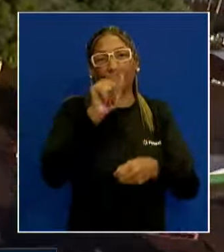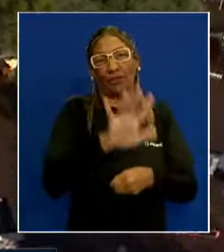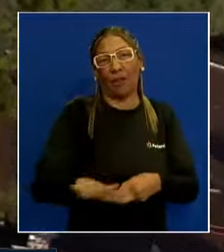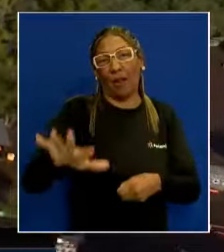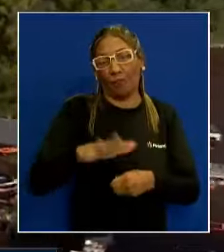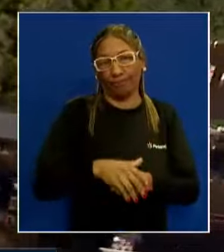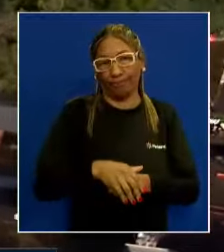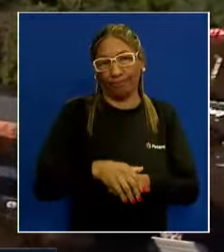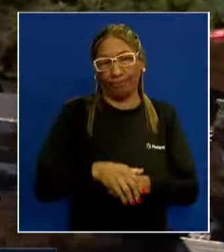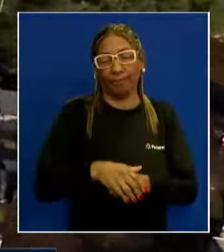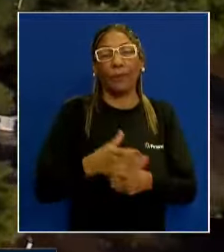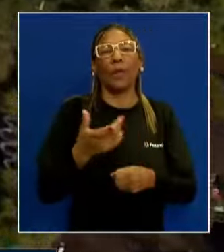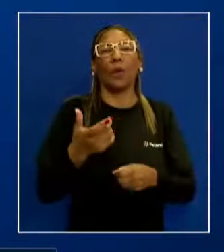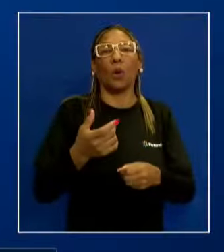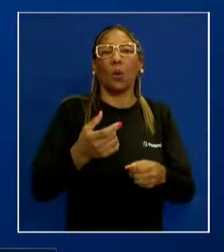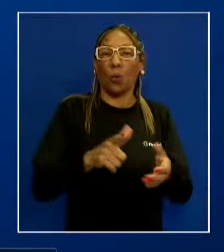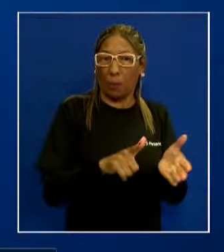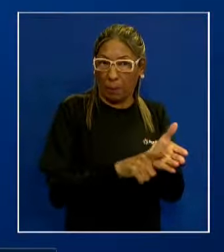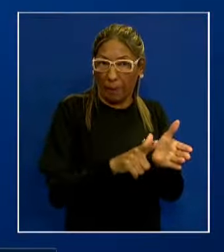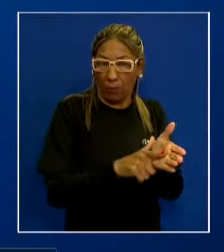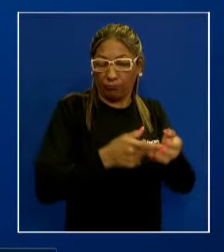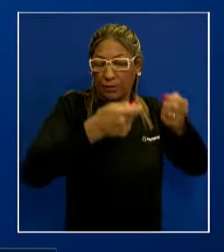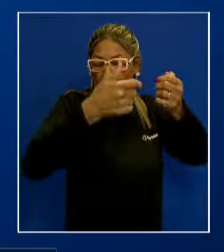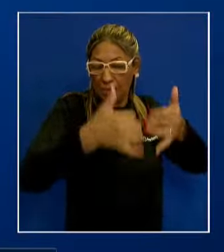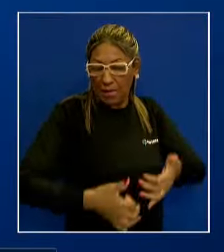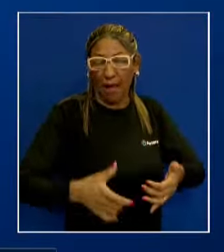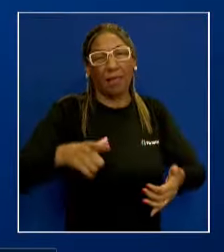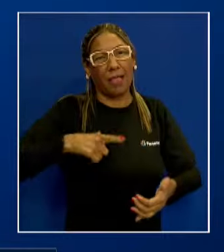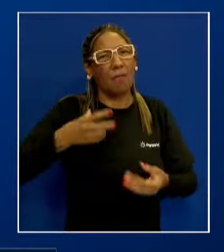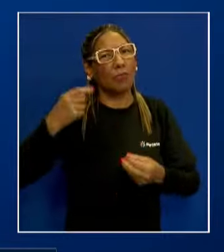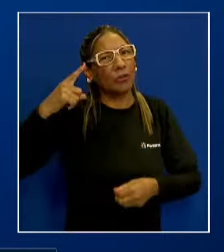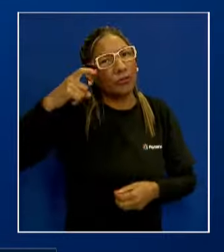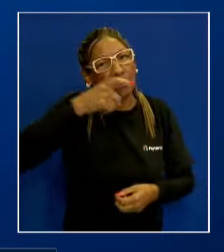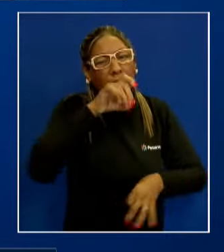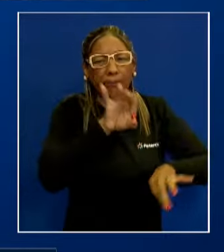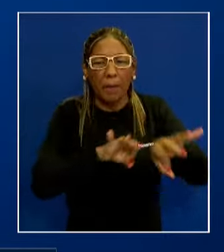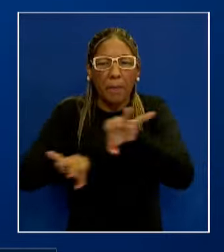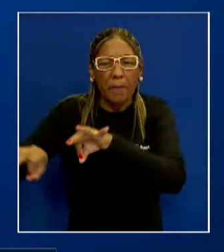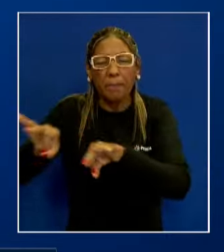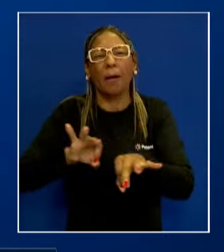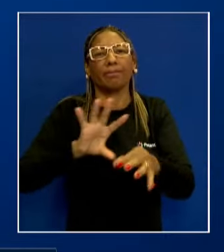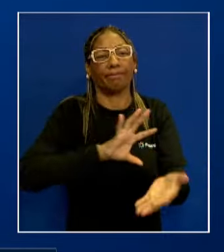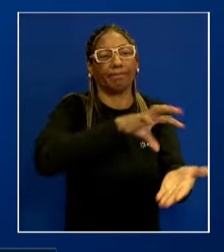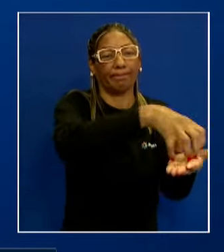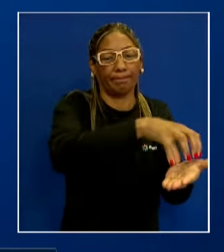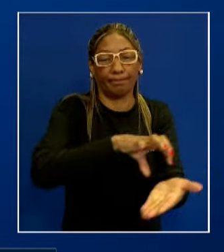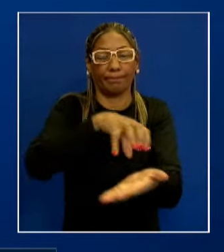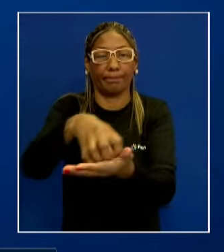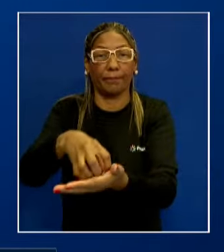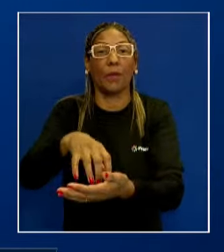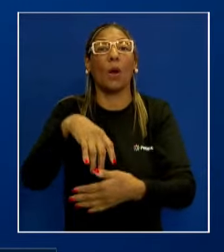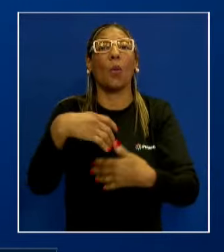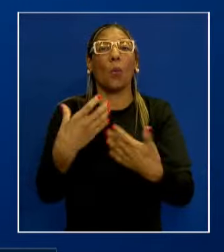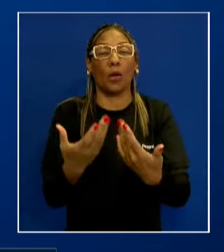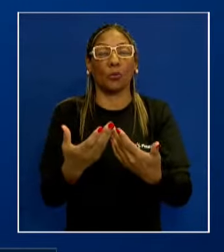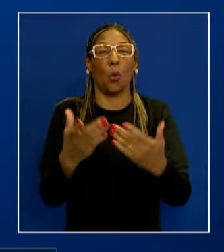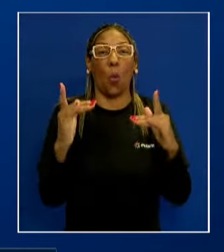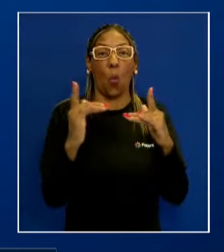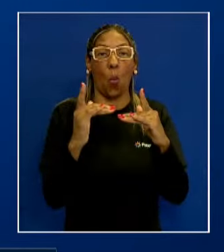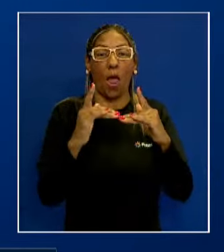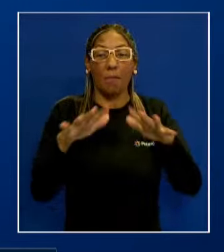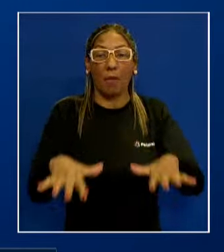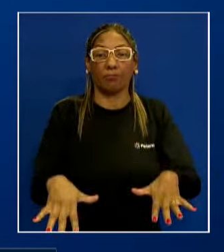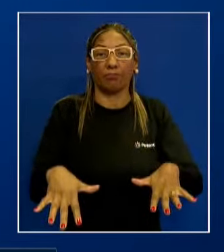O documento continua. Informamos que ocorreram grandes dificuldades na operação das unidades citadas quando o Guaíba passou a marca de 3